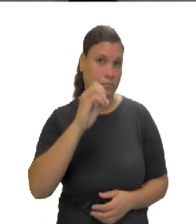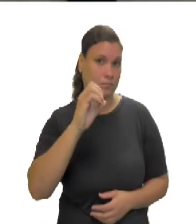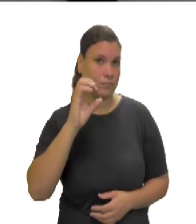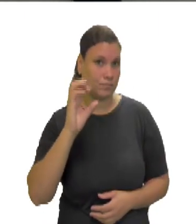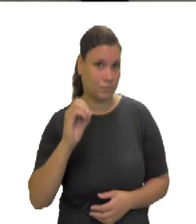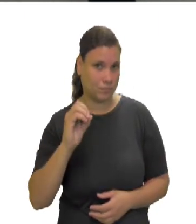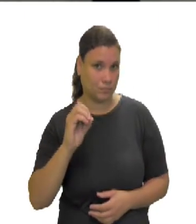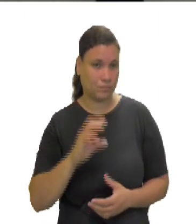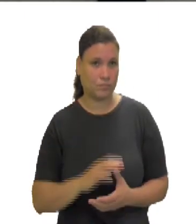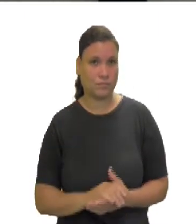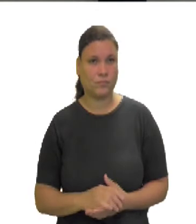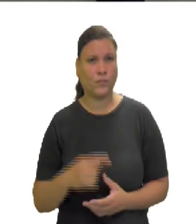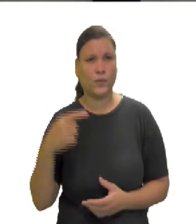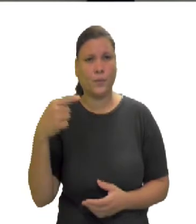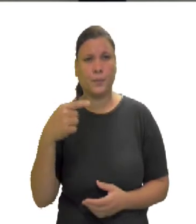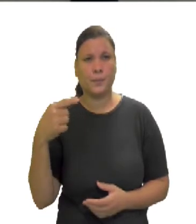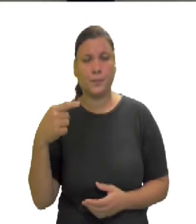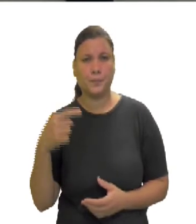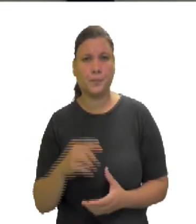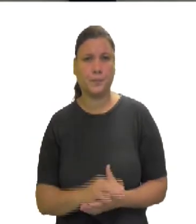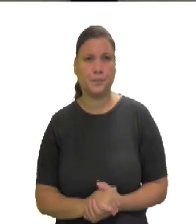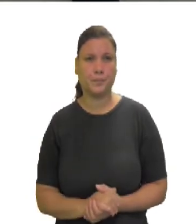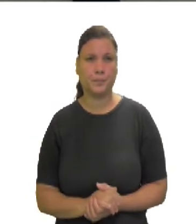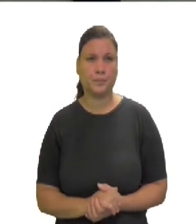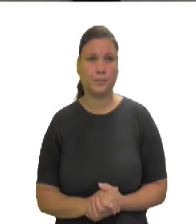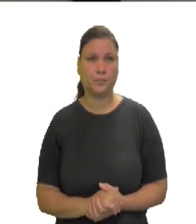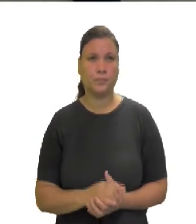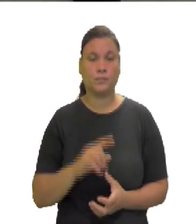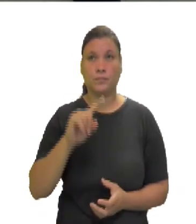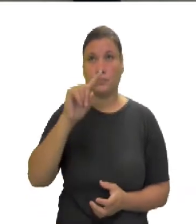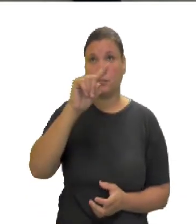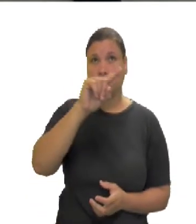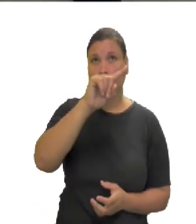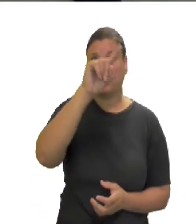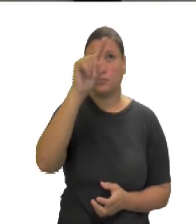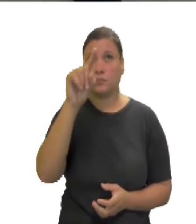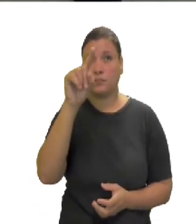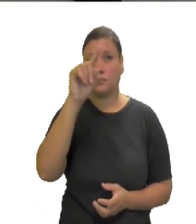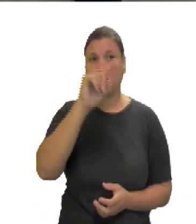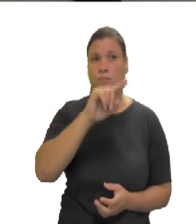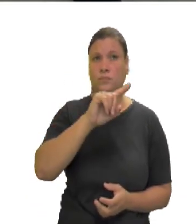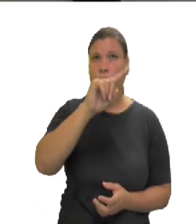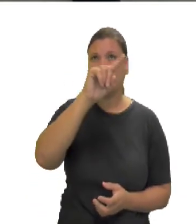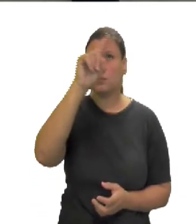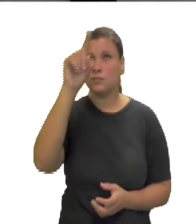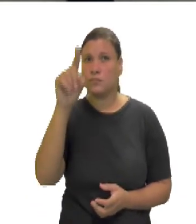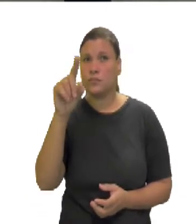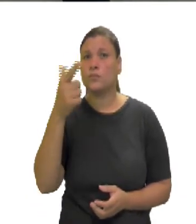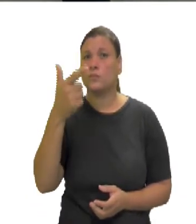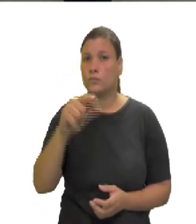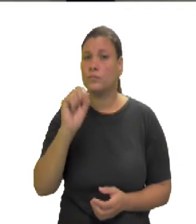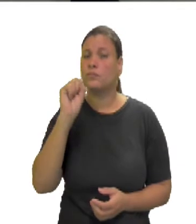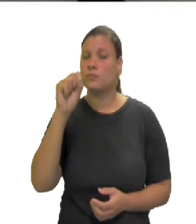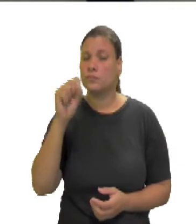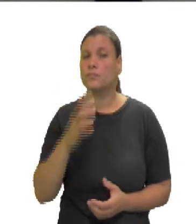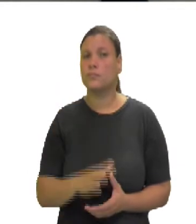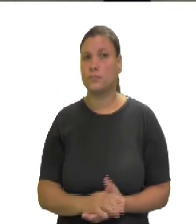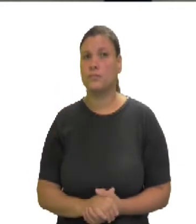menos 20 vezes 1, 20, vezes 2,